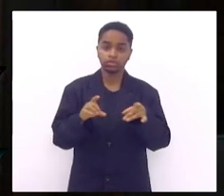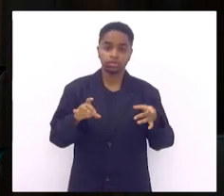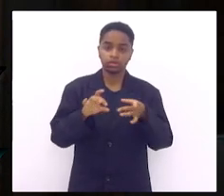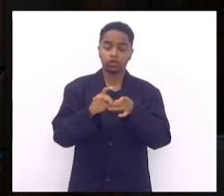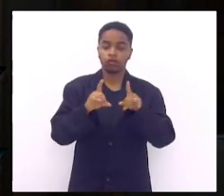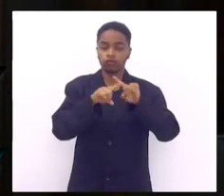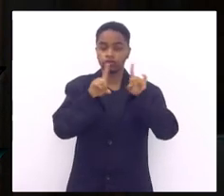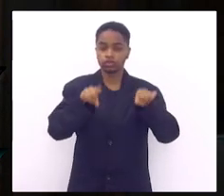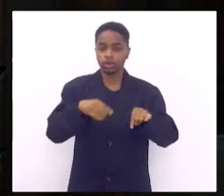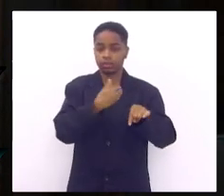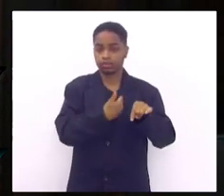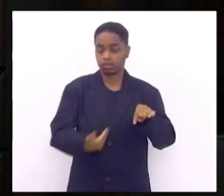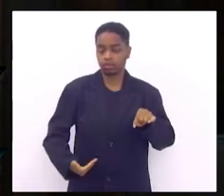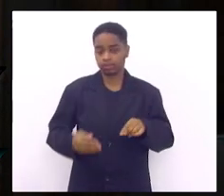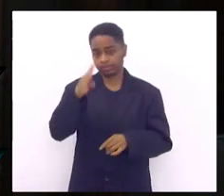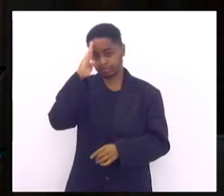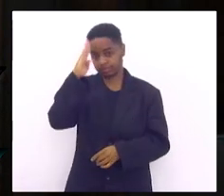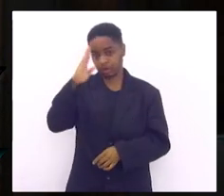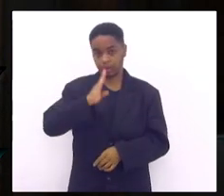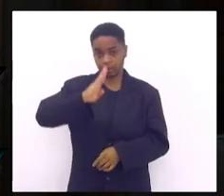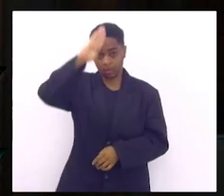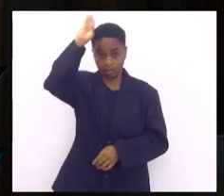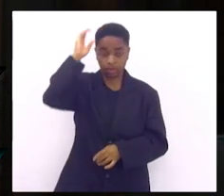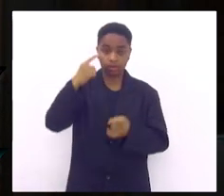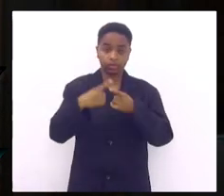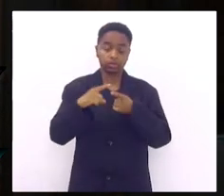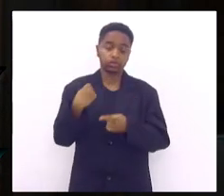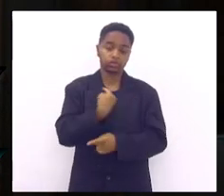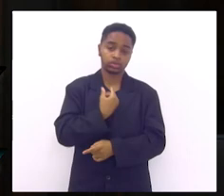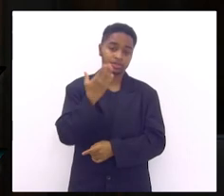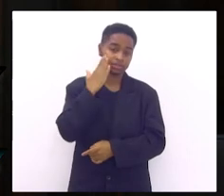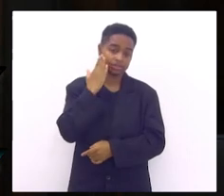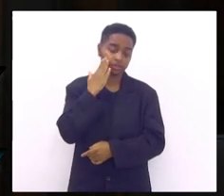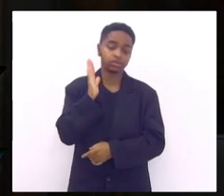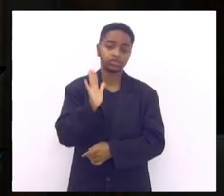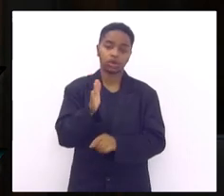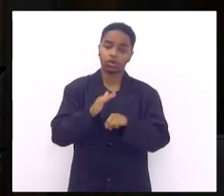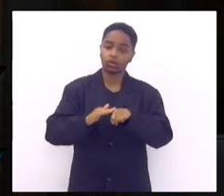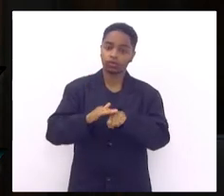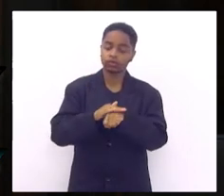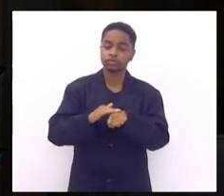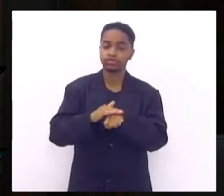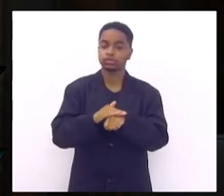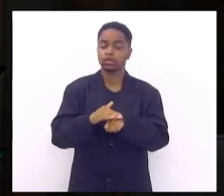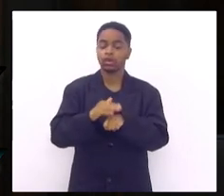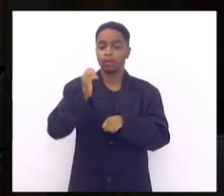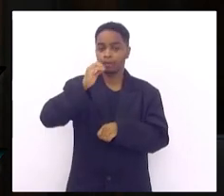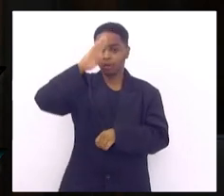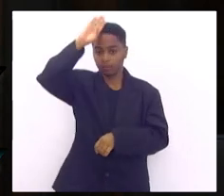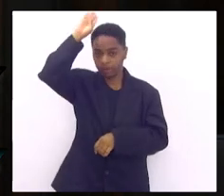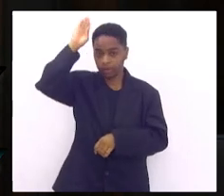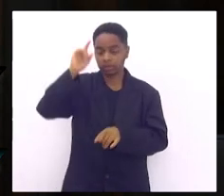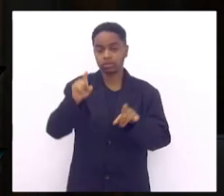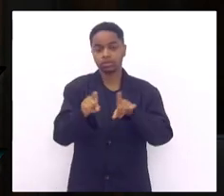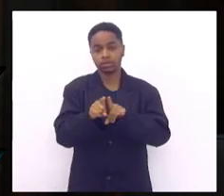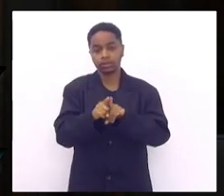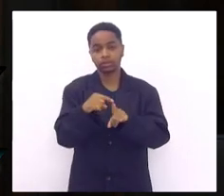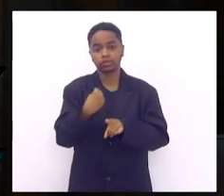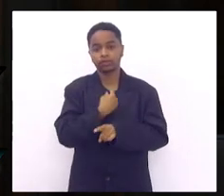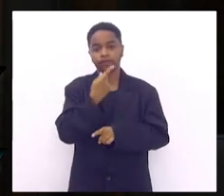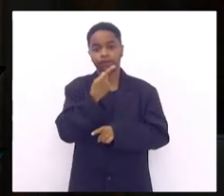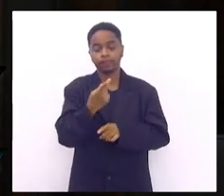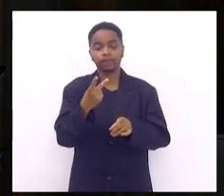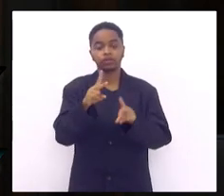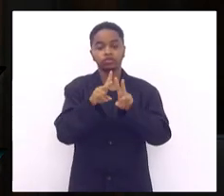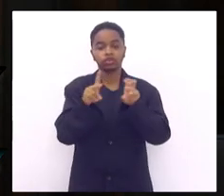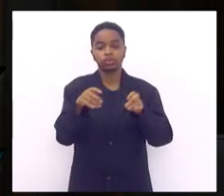principalmente do bombeiro que a gente sabe conversamos com membros do bombeiro com oficiais do bombeiro falando o quanto era importante